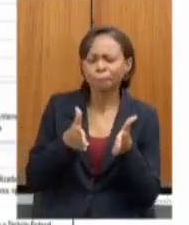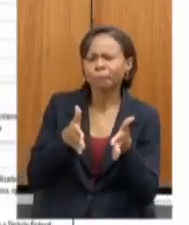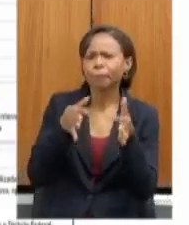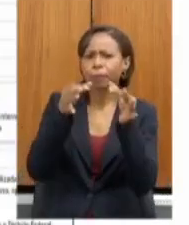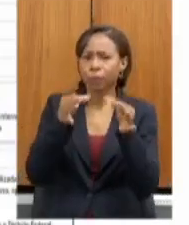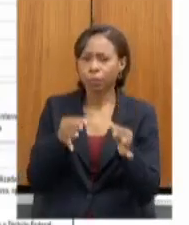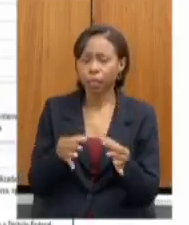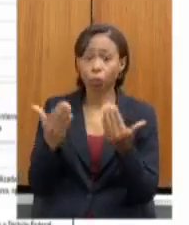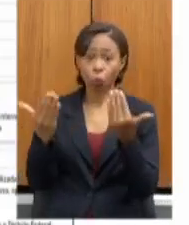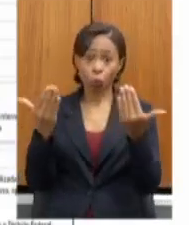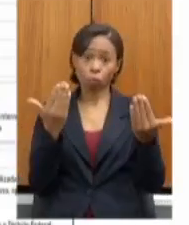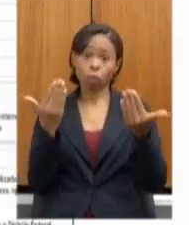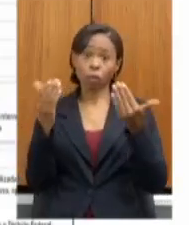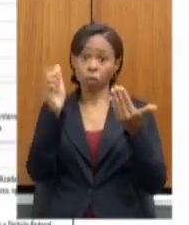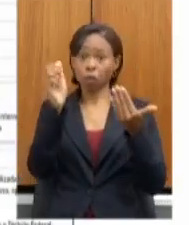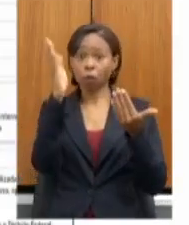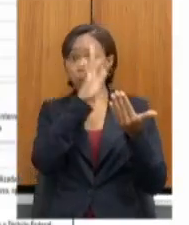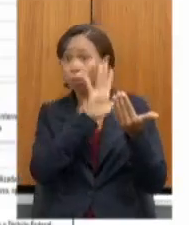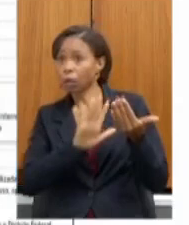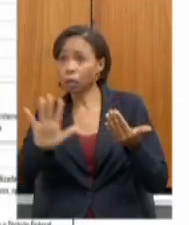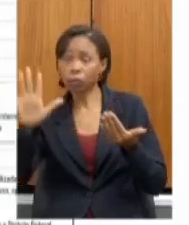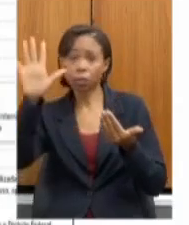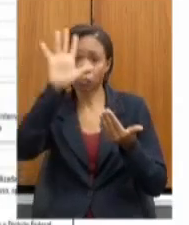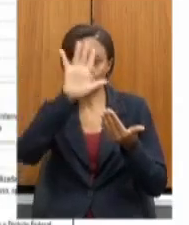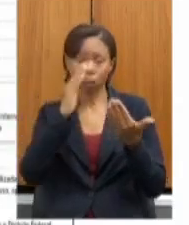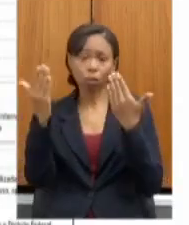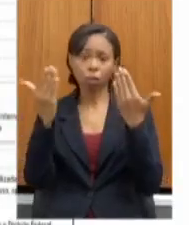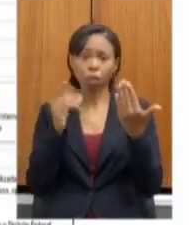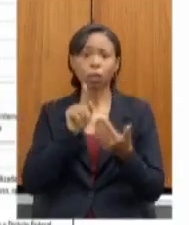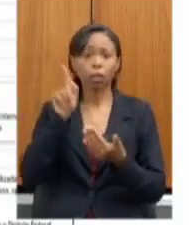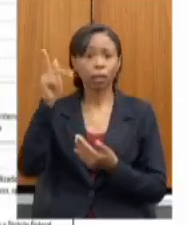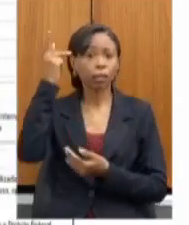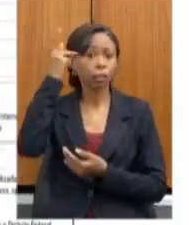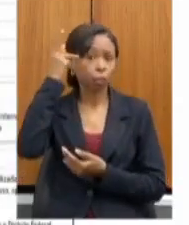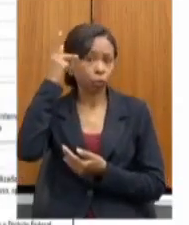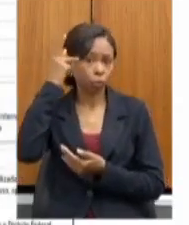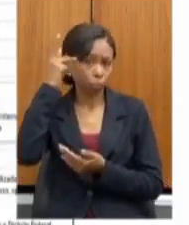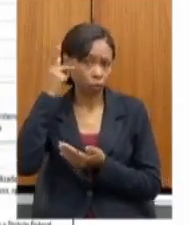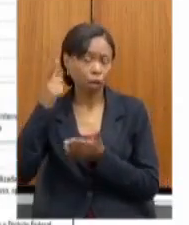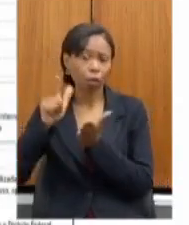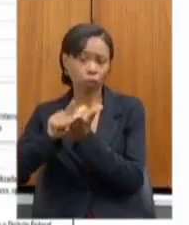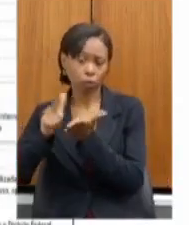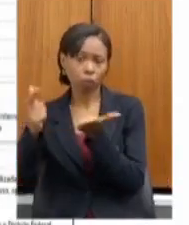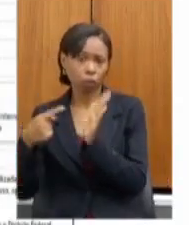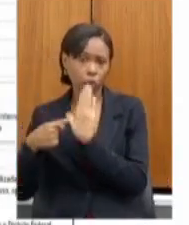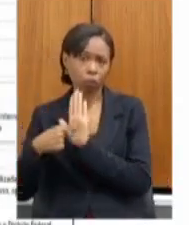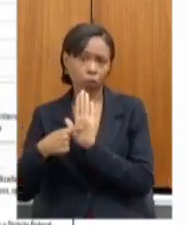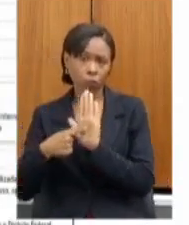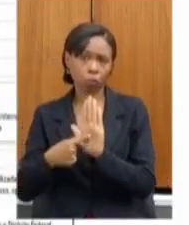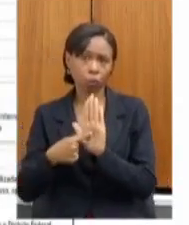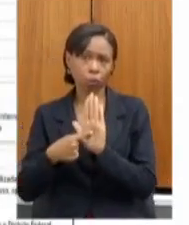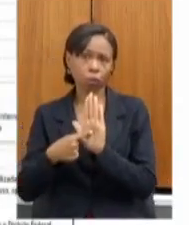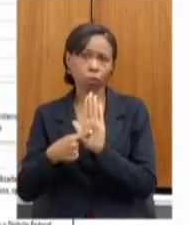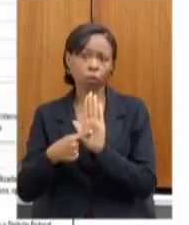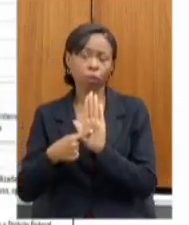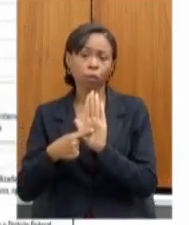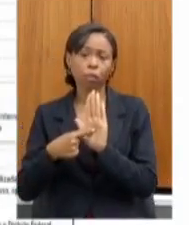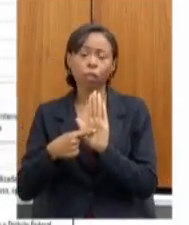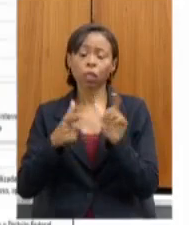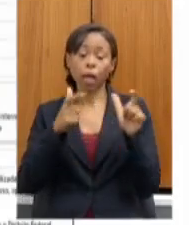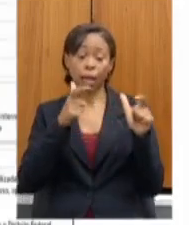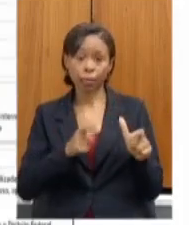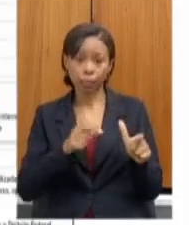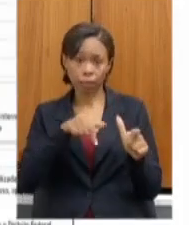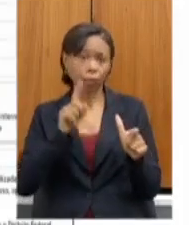nacional em que traz um artigo da Folha de São Paulo dizendo que nas redes públicas destaca essa experiência de Minas